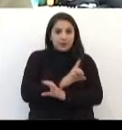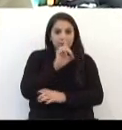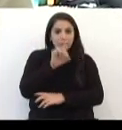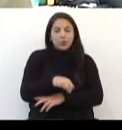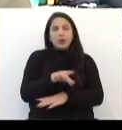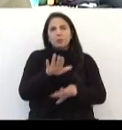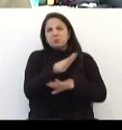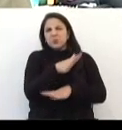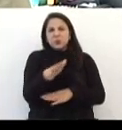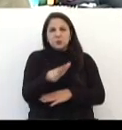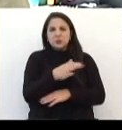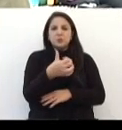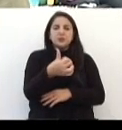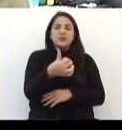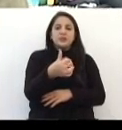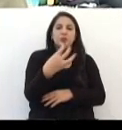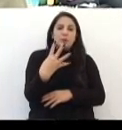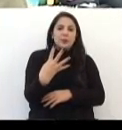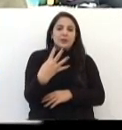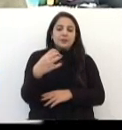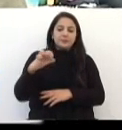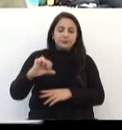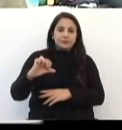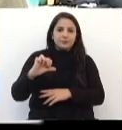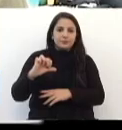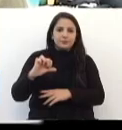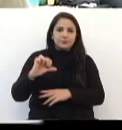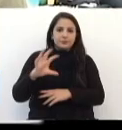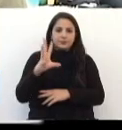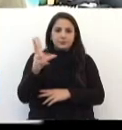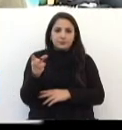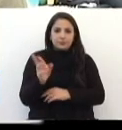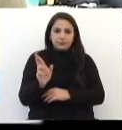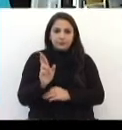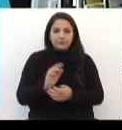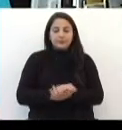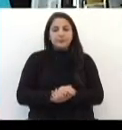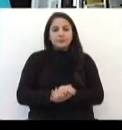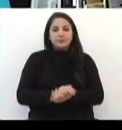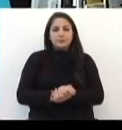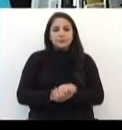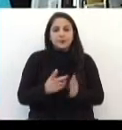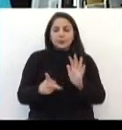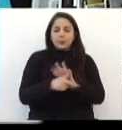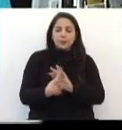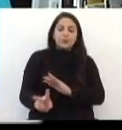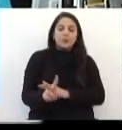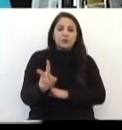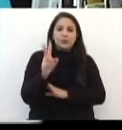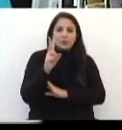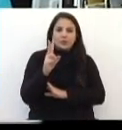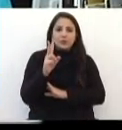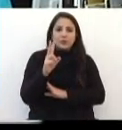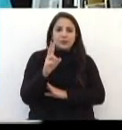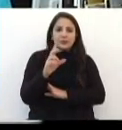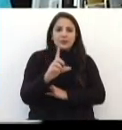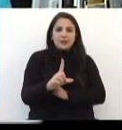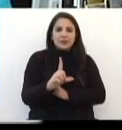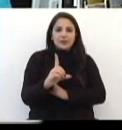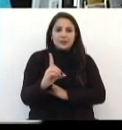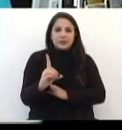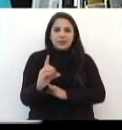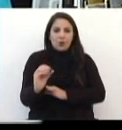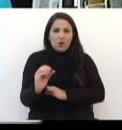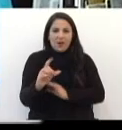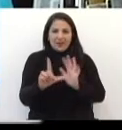é de pouco mais de R 649 milhões. A definição do valor da Lei de Diretrizes